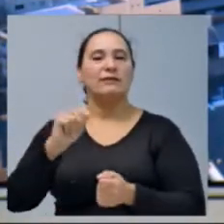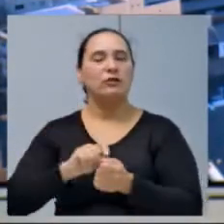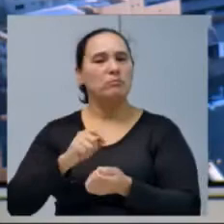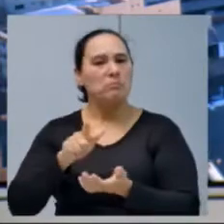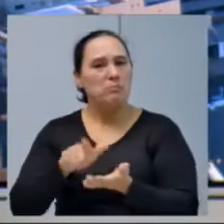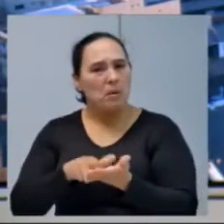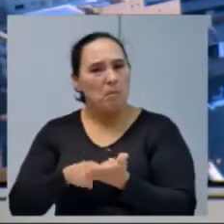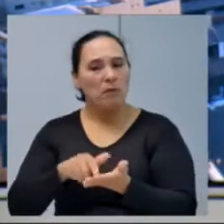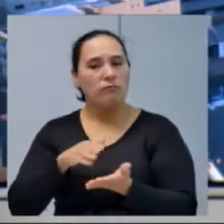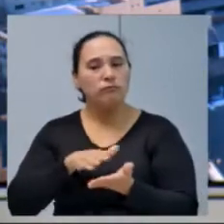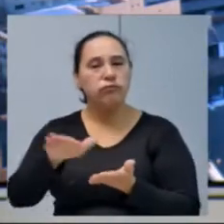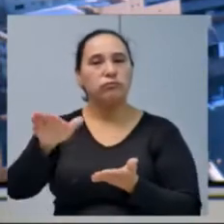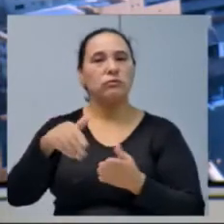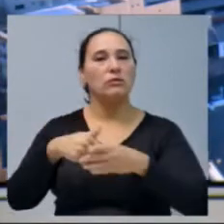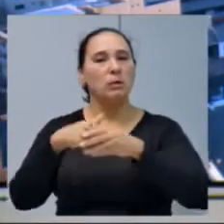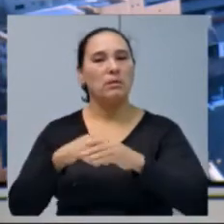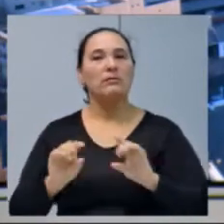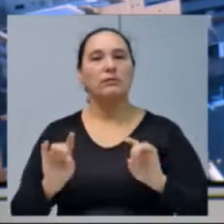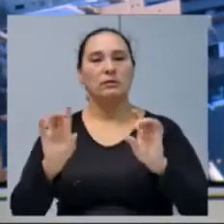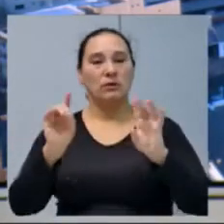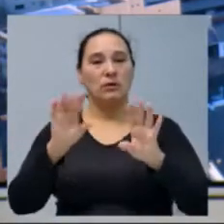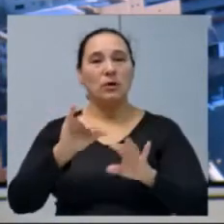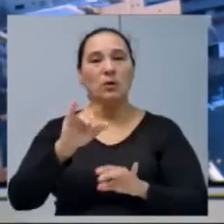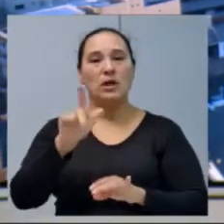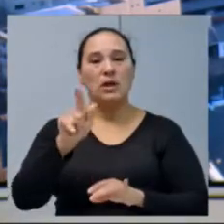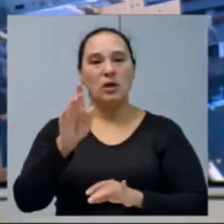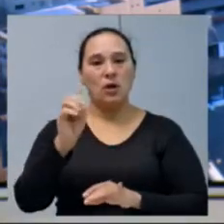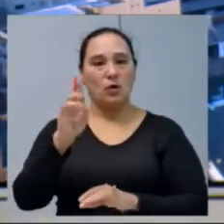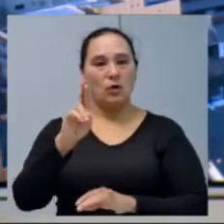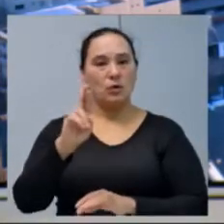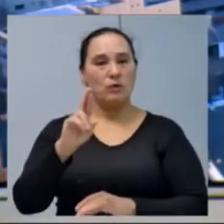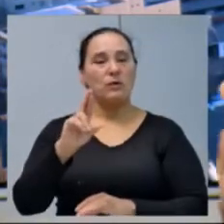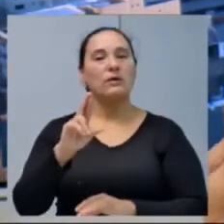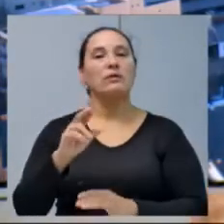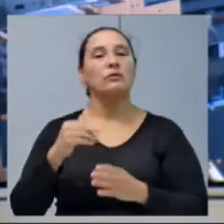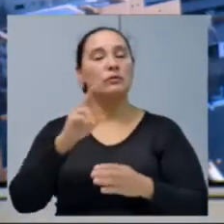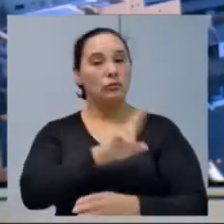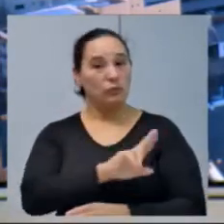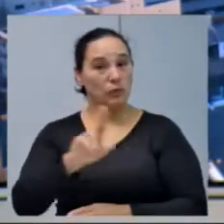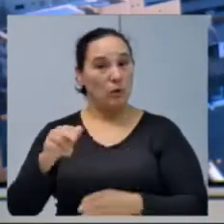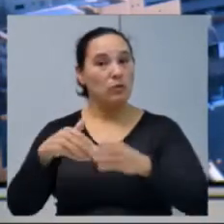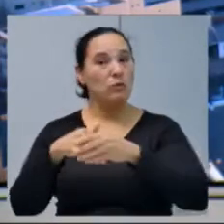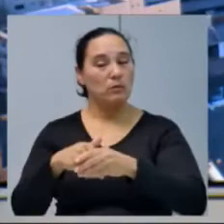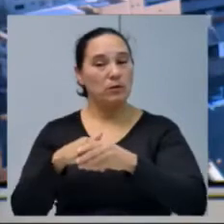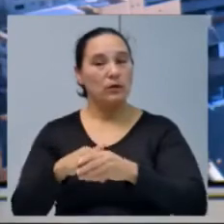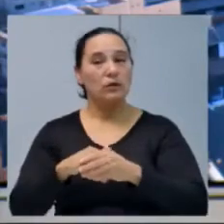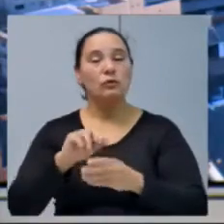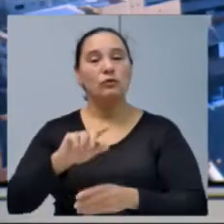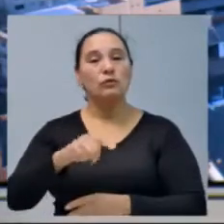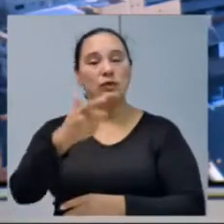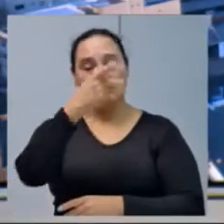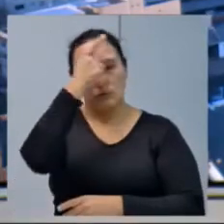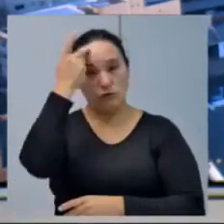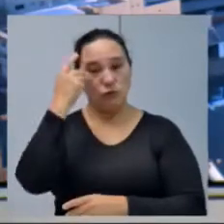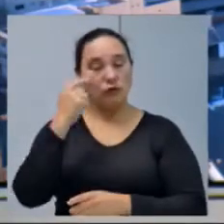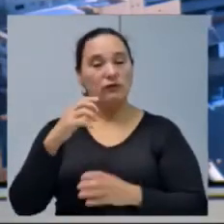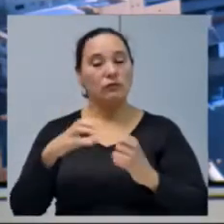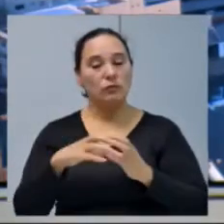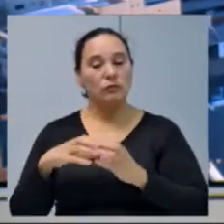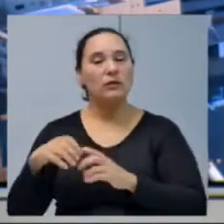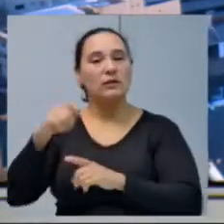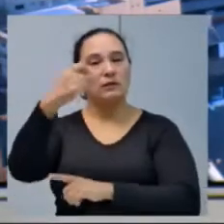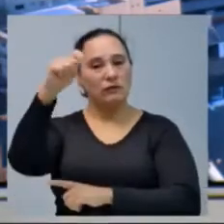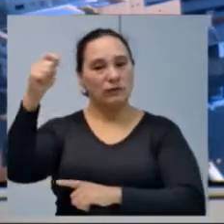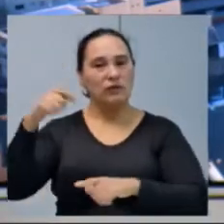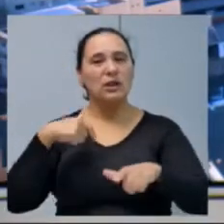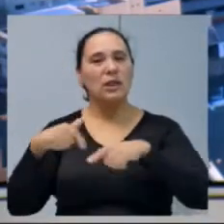papel. cumprimentar em especial o Igor, Igor Causa em seu nome, cumprimentar os demais membros da Associação